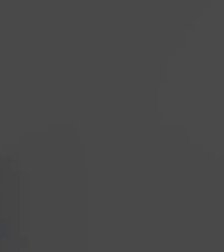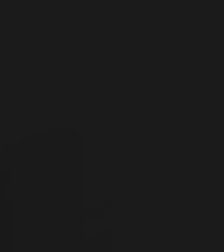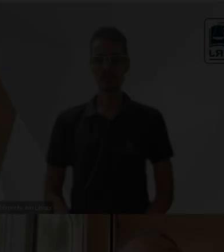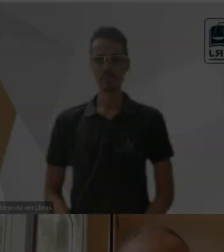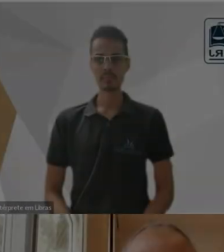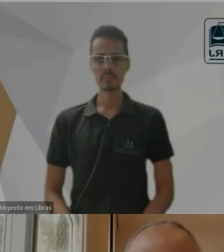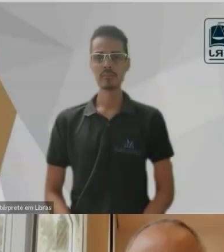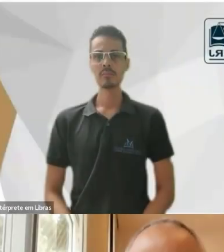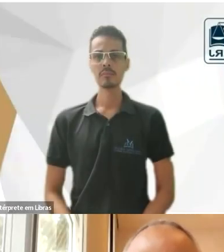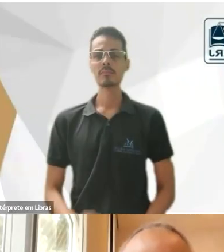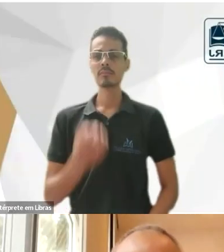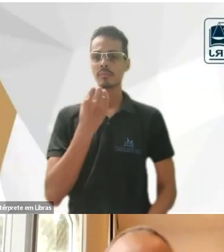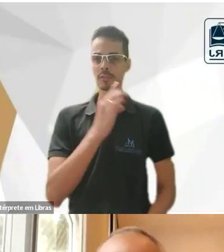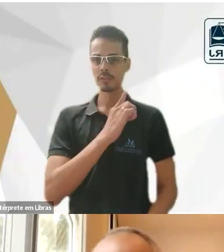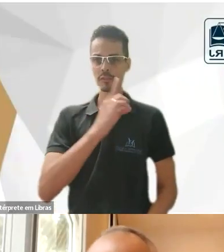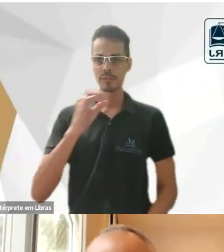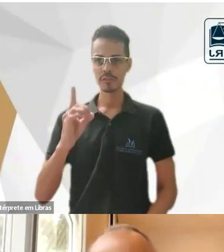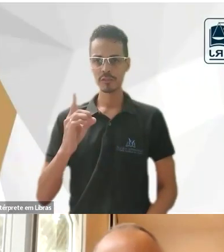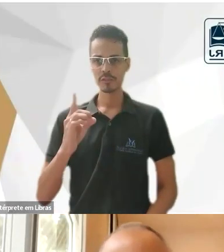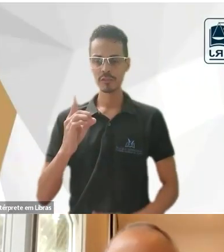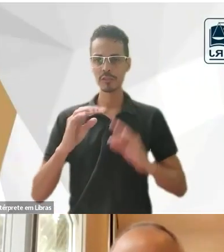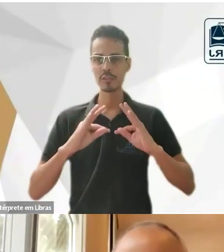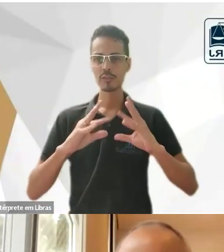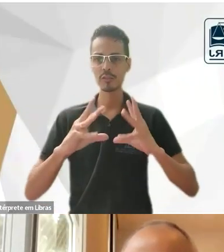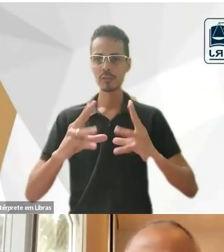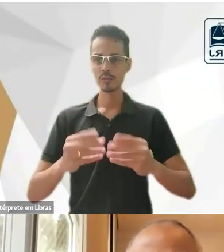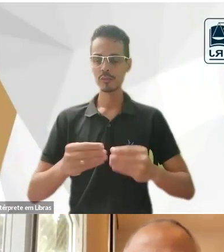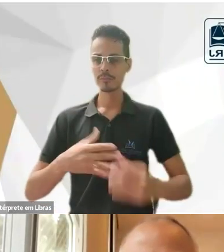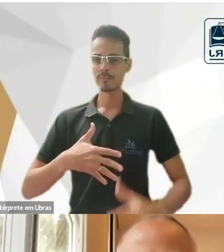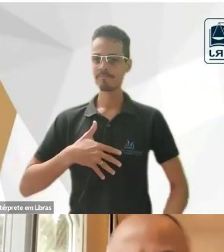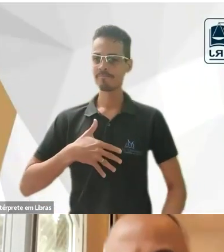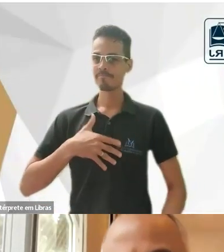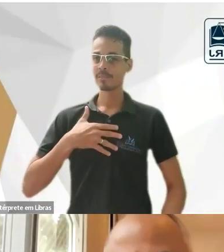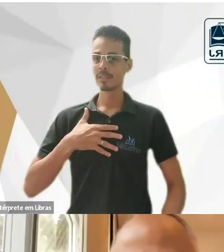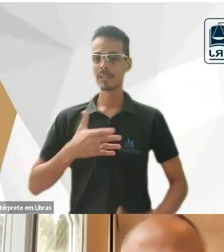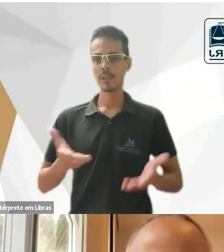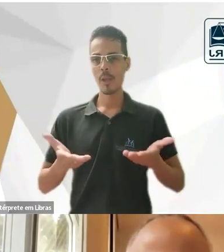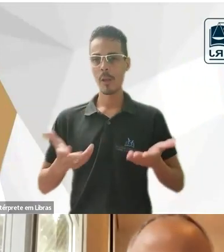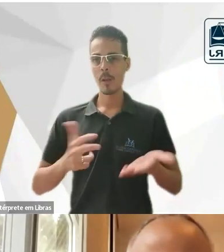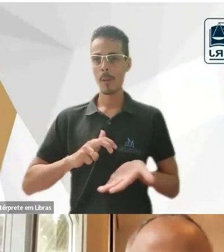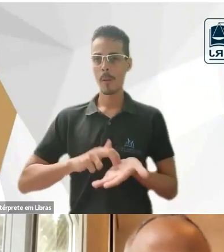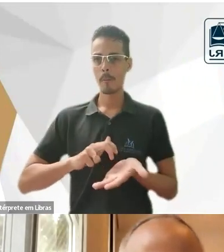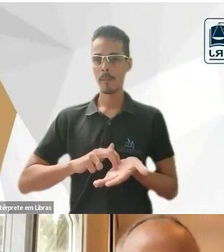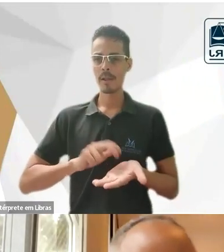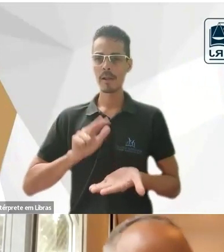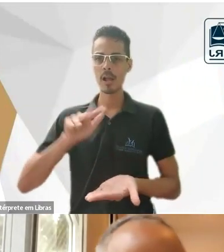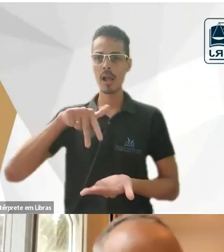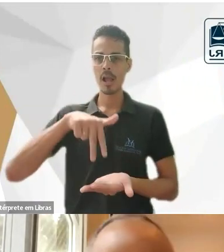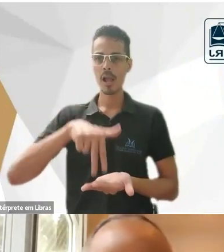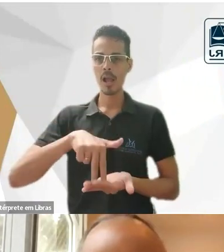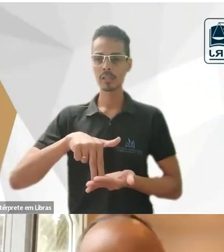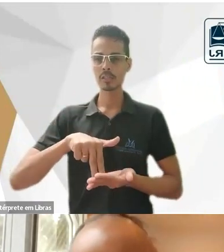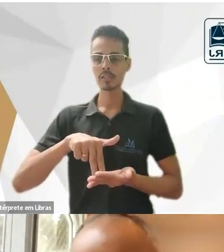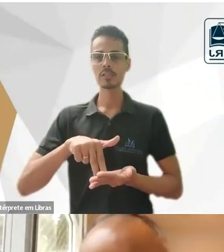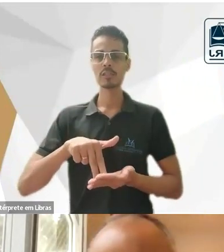Bom dia a todos. É um prazer, nessa manhã, estar aqui num webinário sobre o